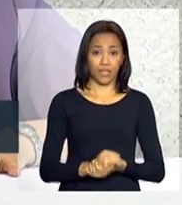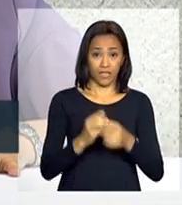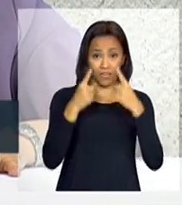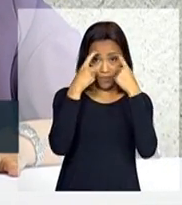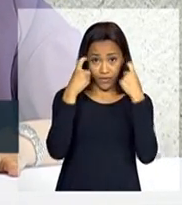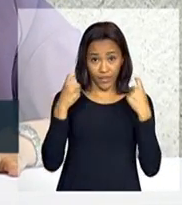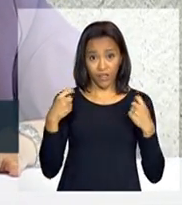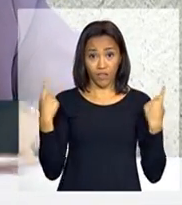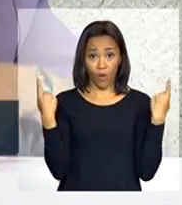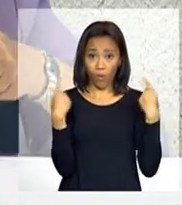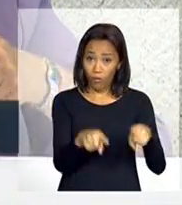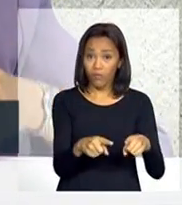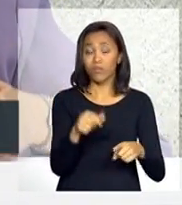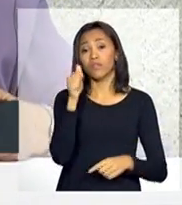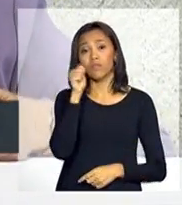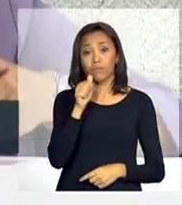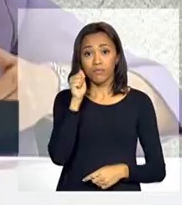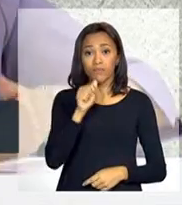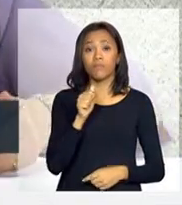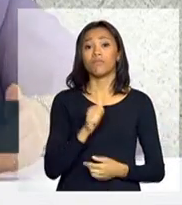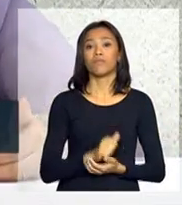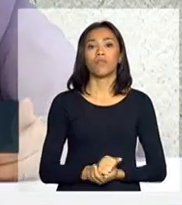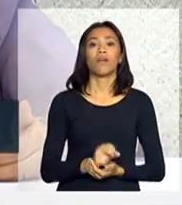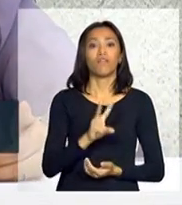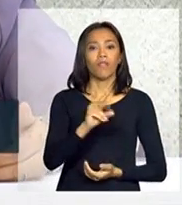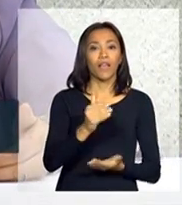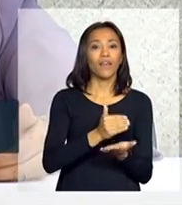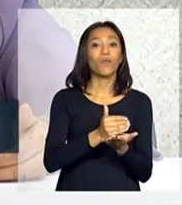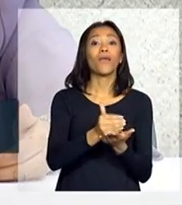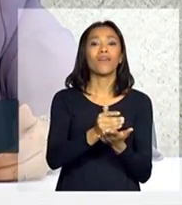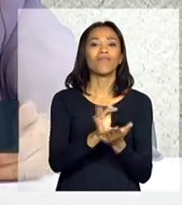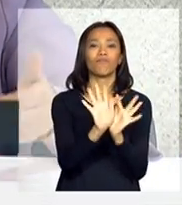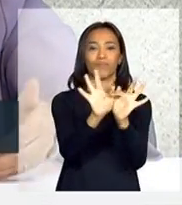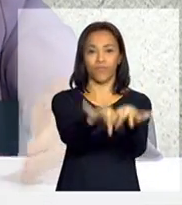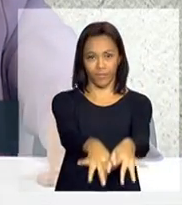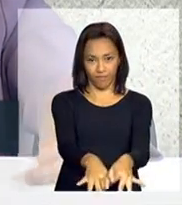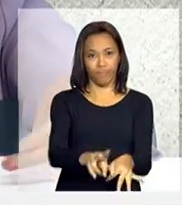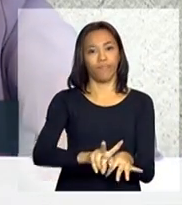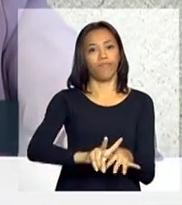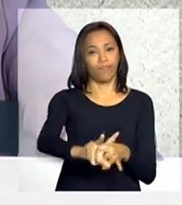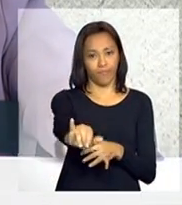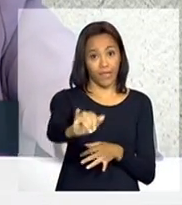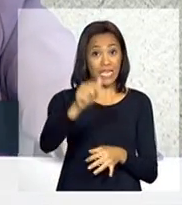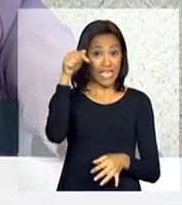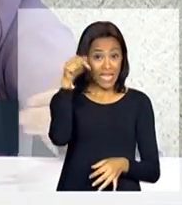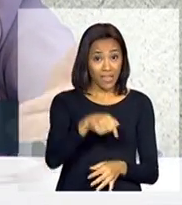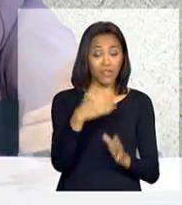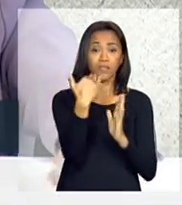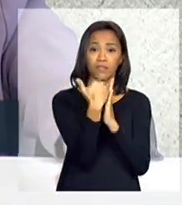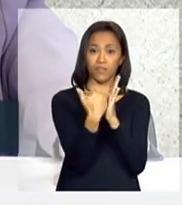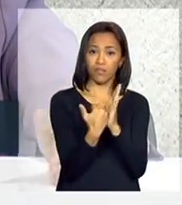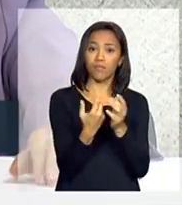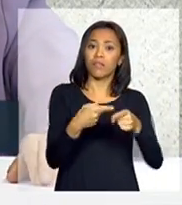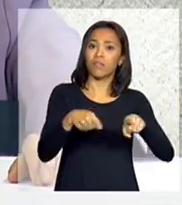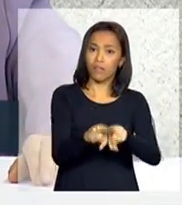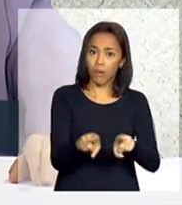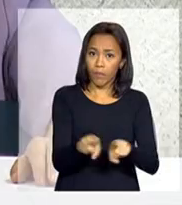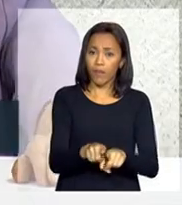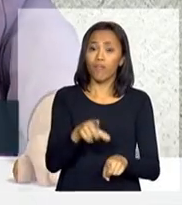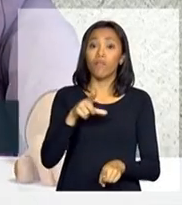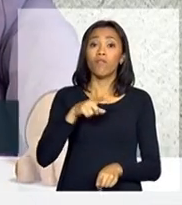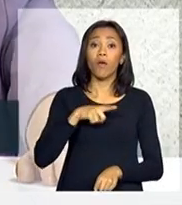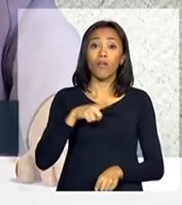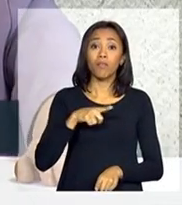gênero inicia para o fim. E, finalmente, nesse programa, nós teremos as